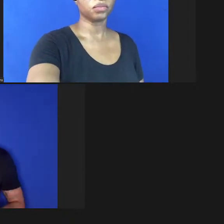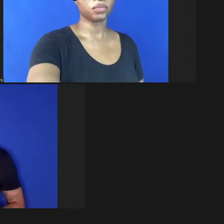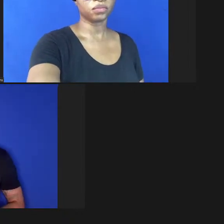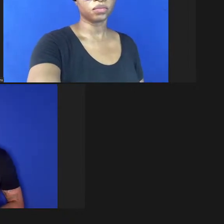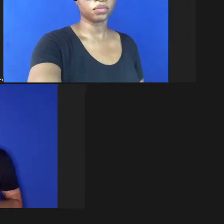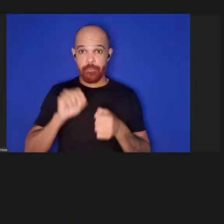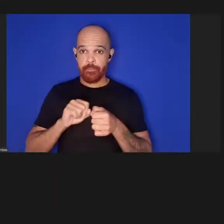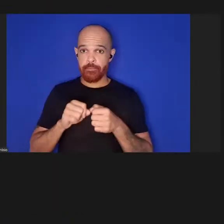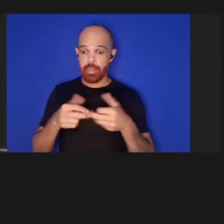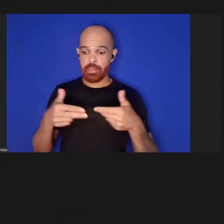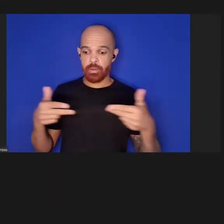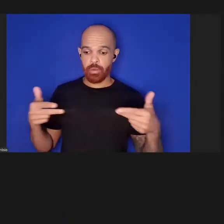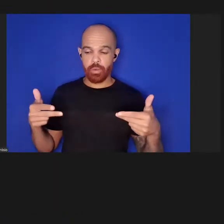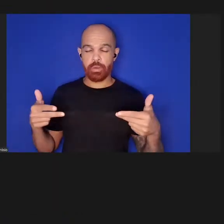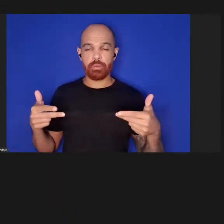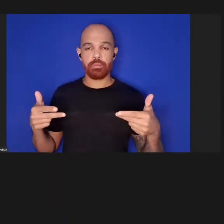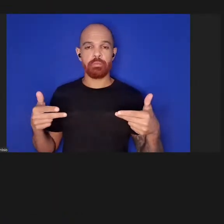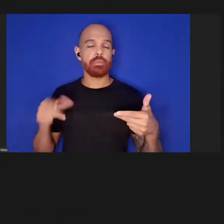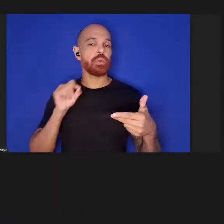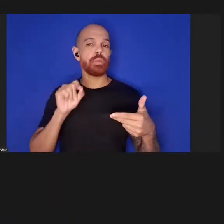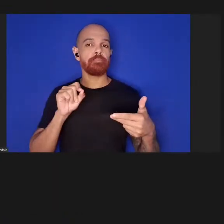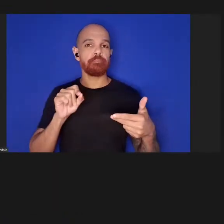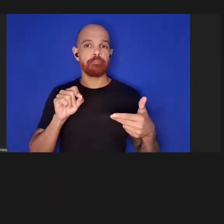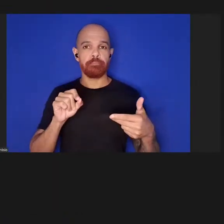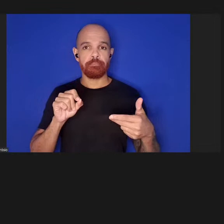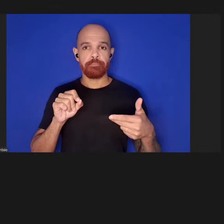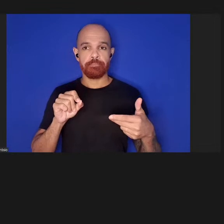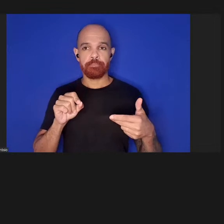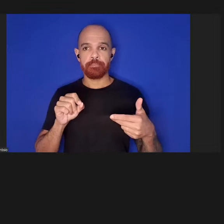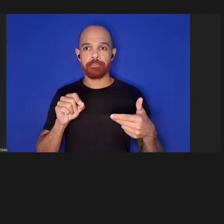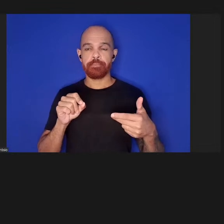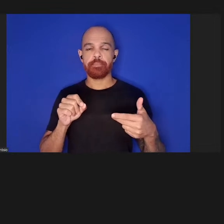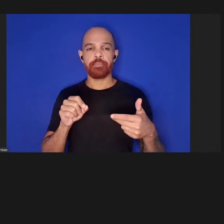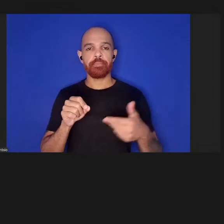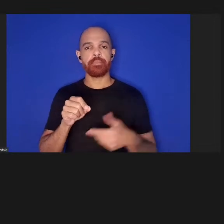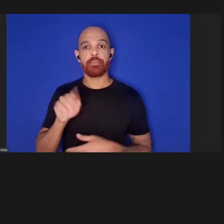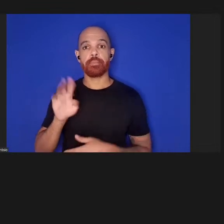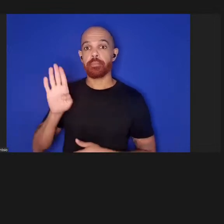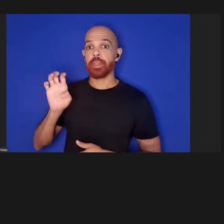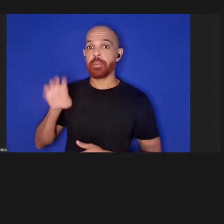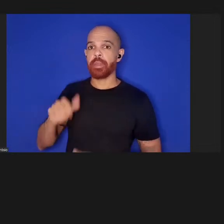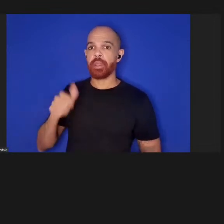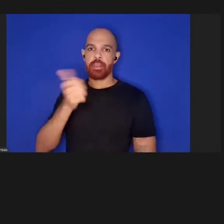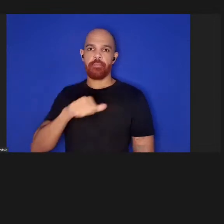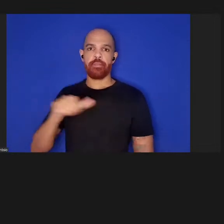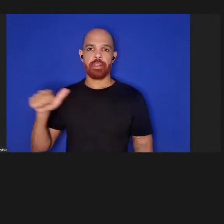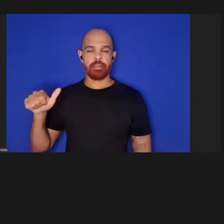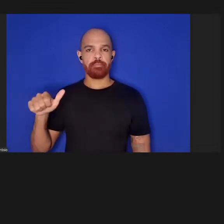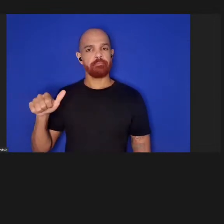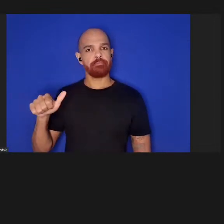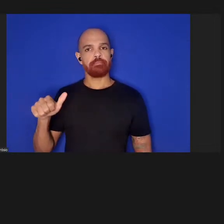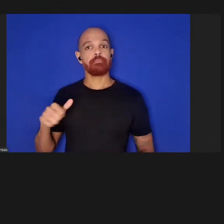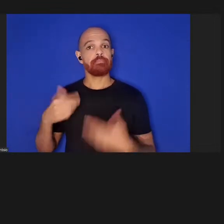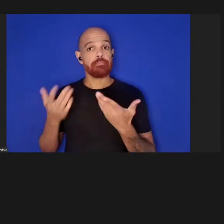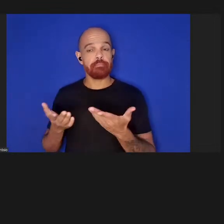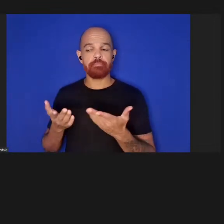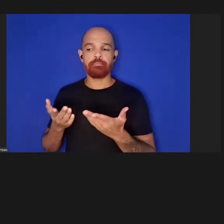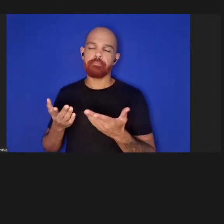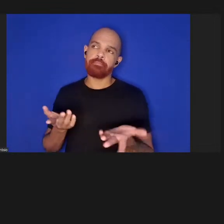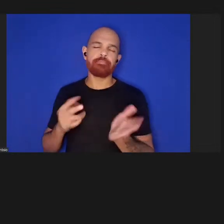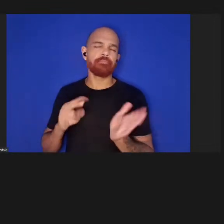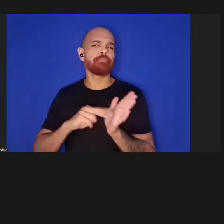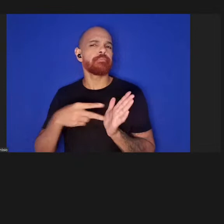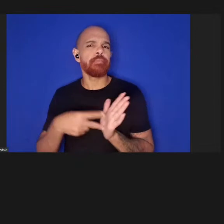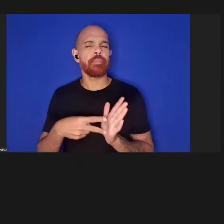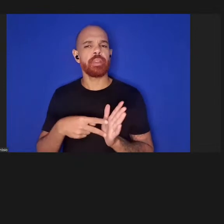para ser bem avaliado de forma que ou seja a avaliação